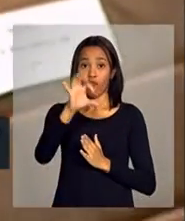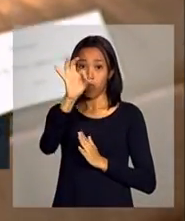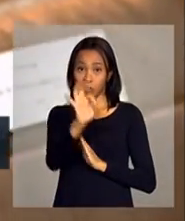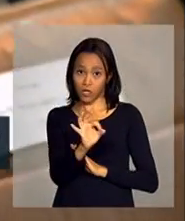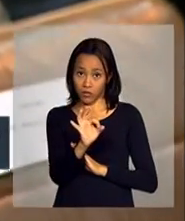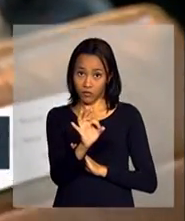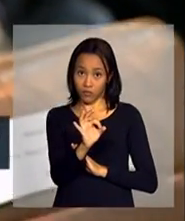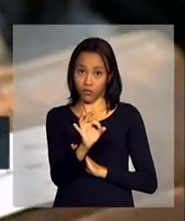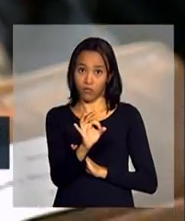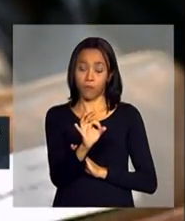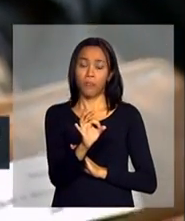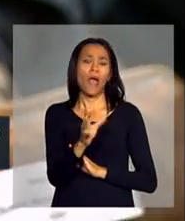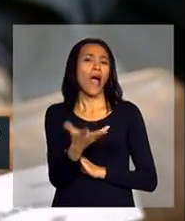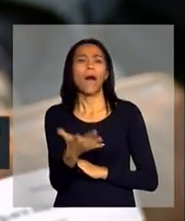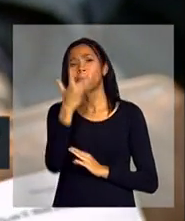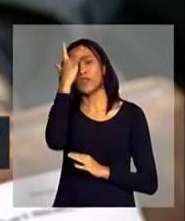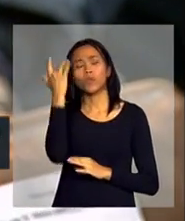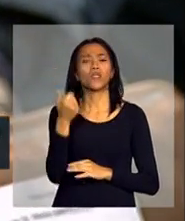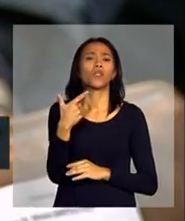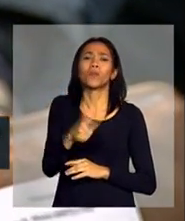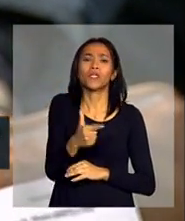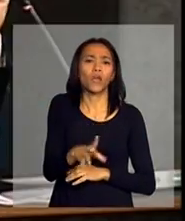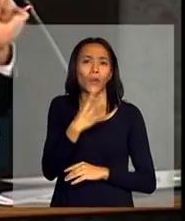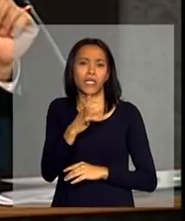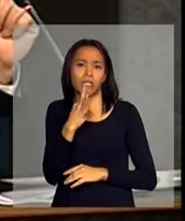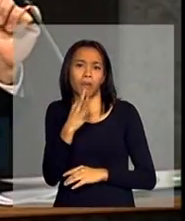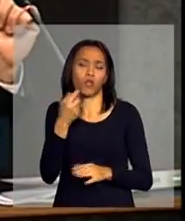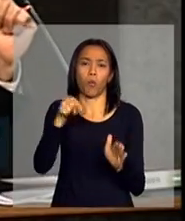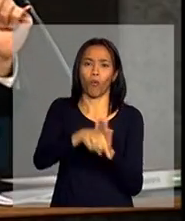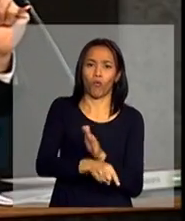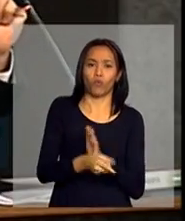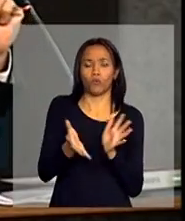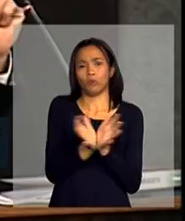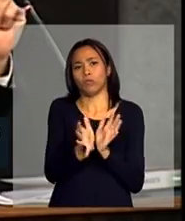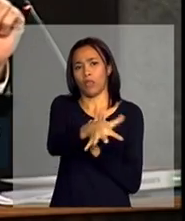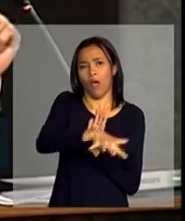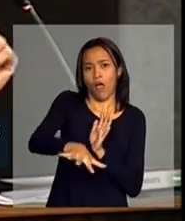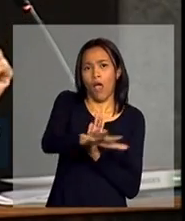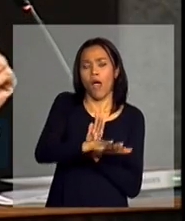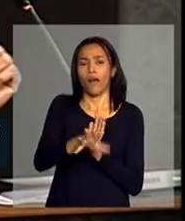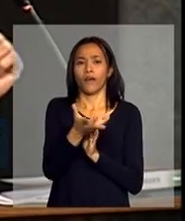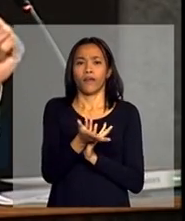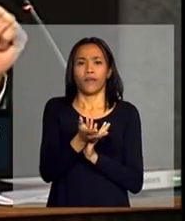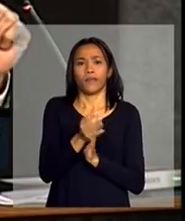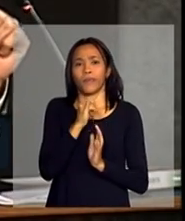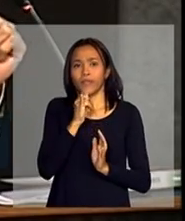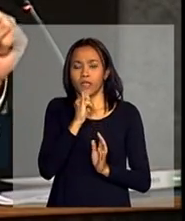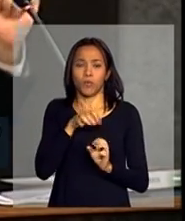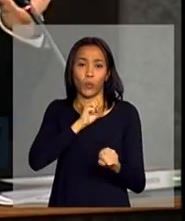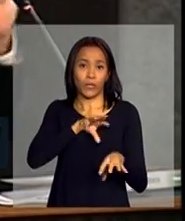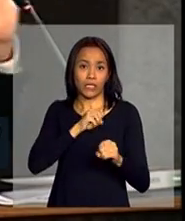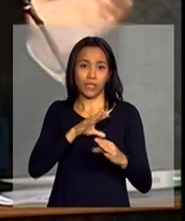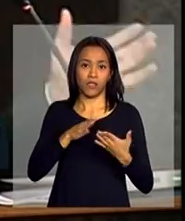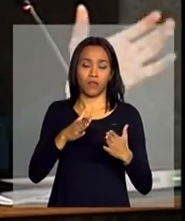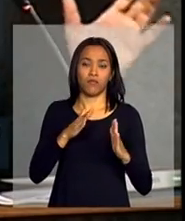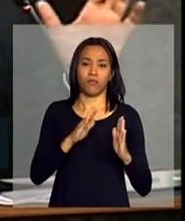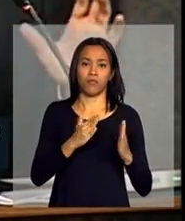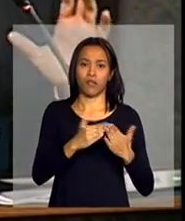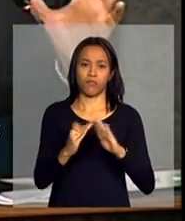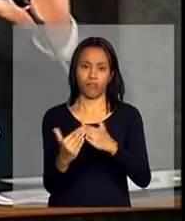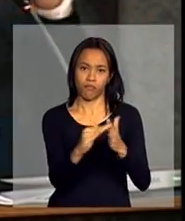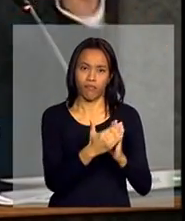pensar, não, não, mas a pessoa sem educação, normalmente, vamos dizer, a educação nas periferias é menor do que nas